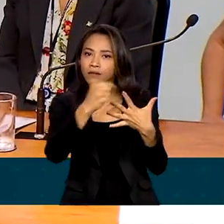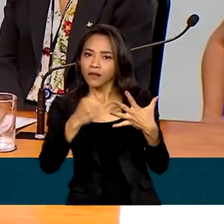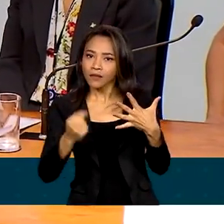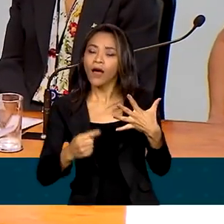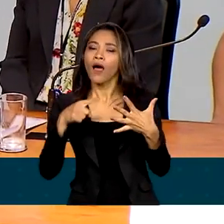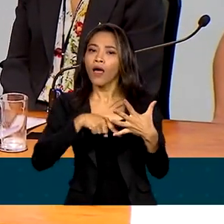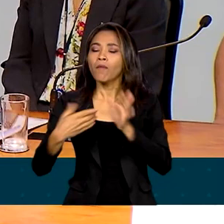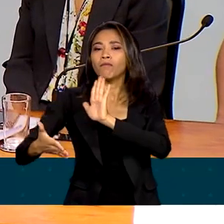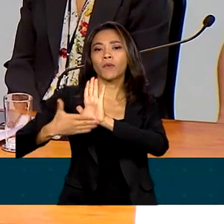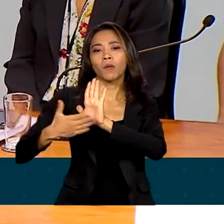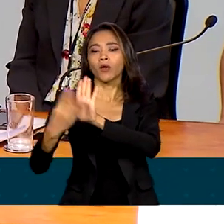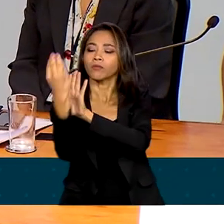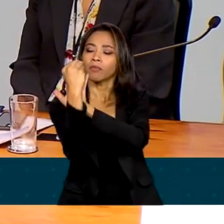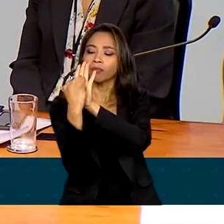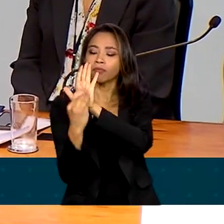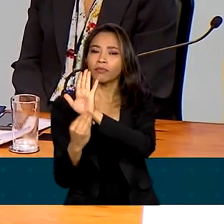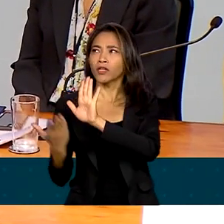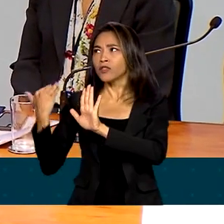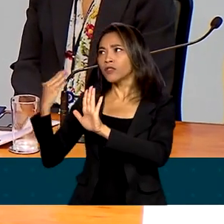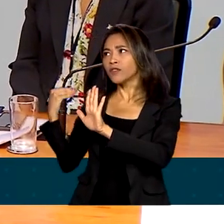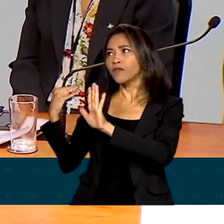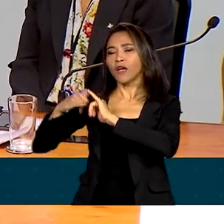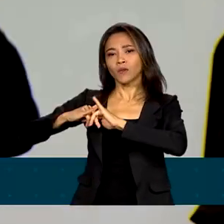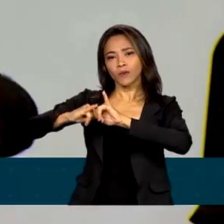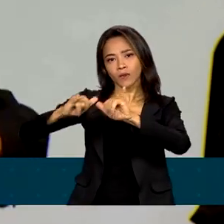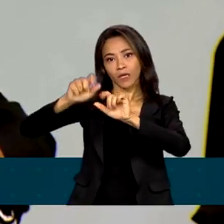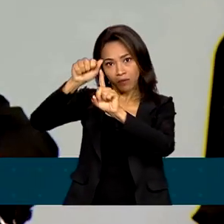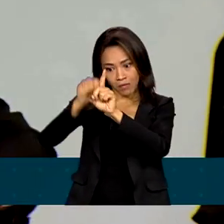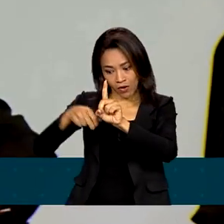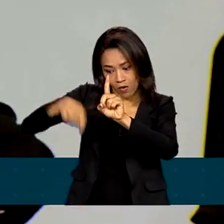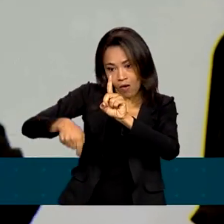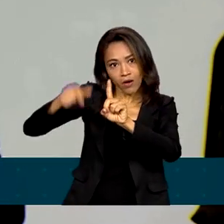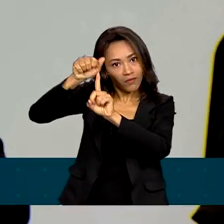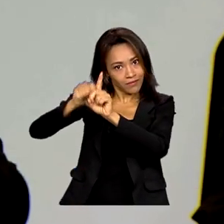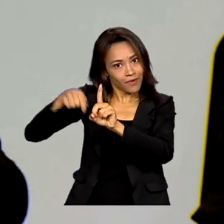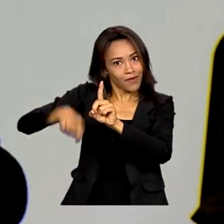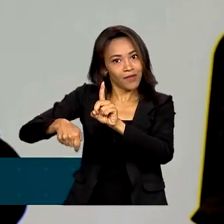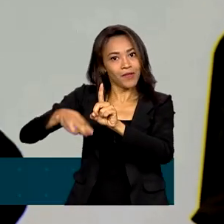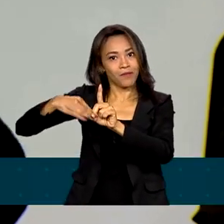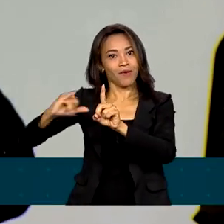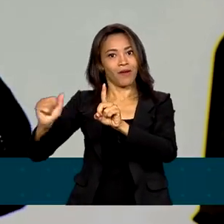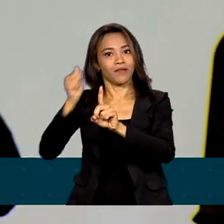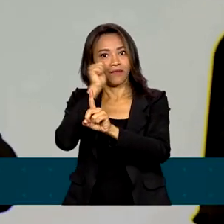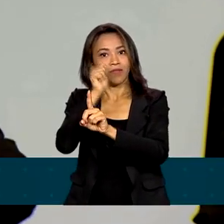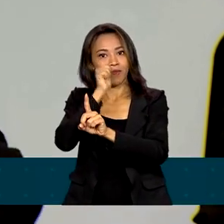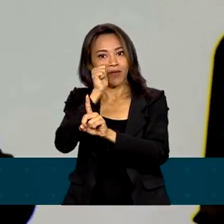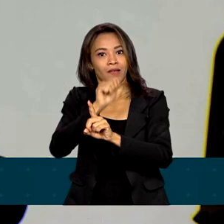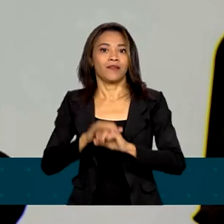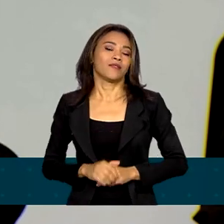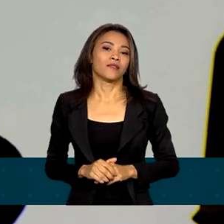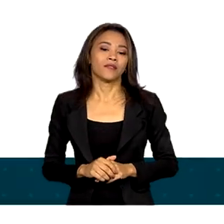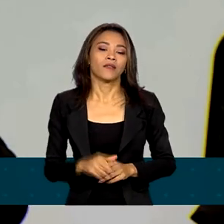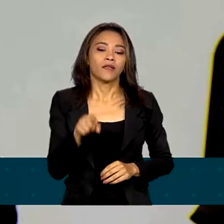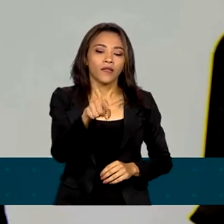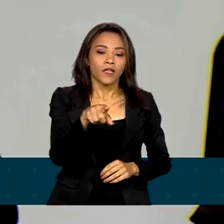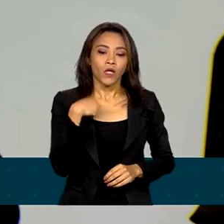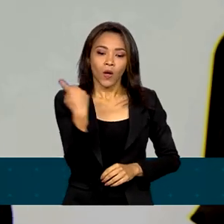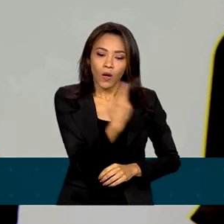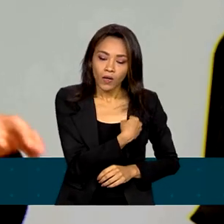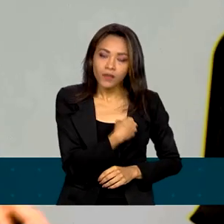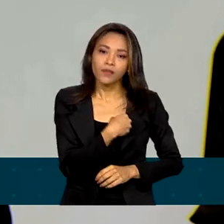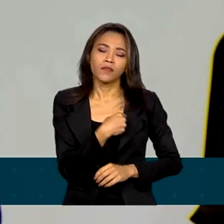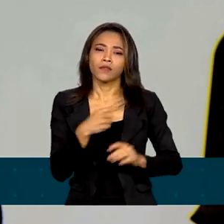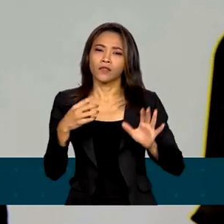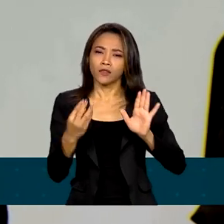anunciadas em março no mês das mulheres. Nós lançamos um monte de edital para ajudar as entidades. Todos